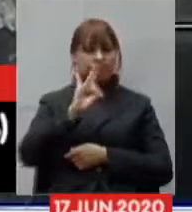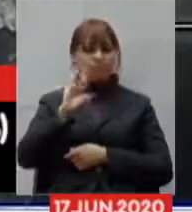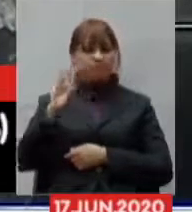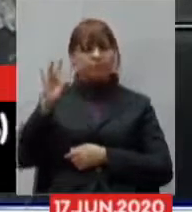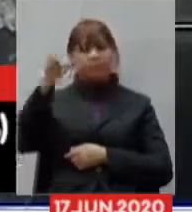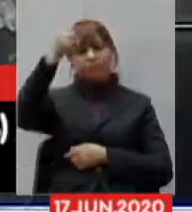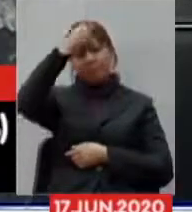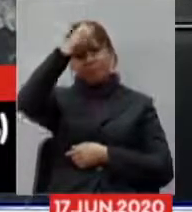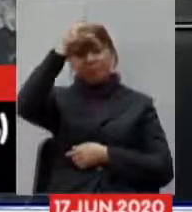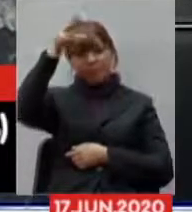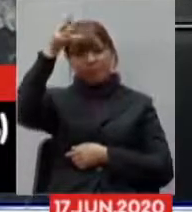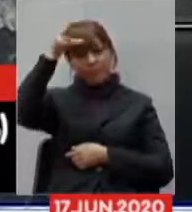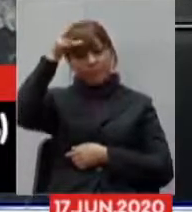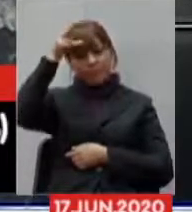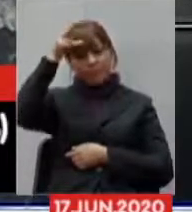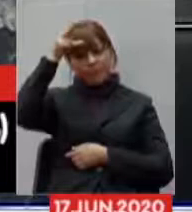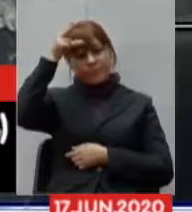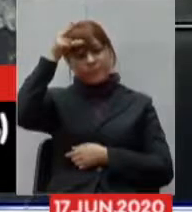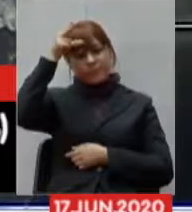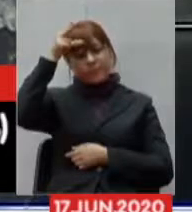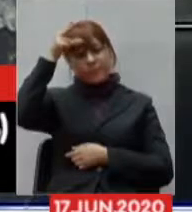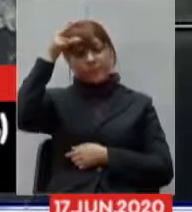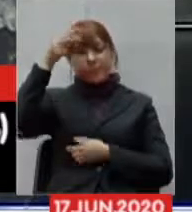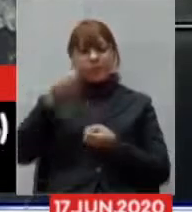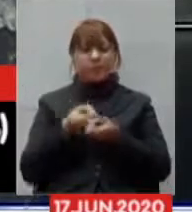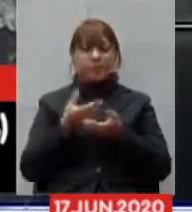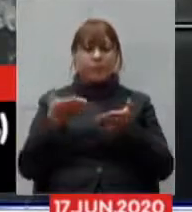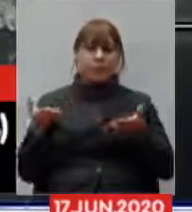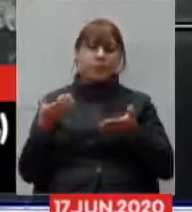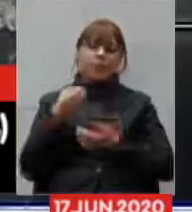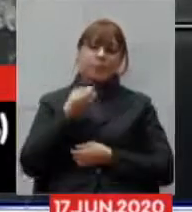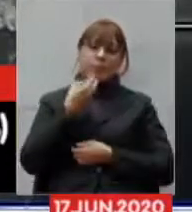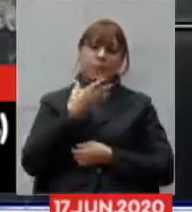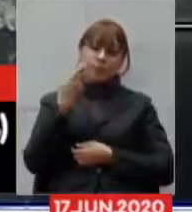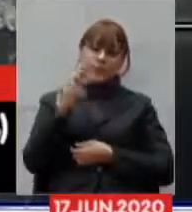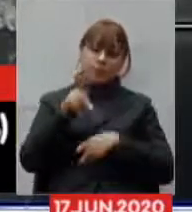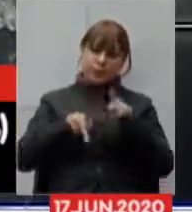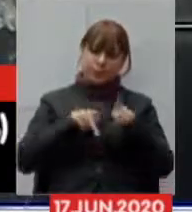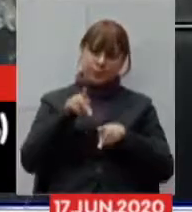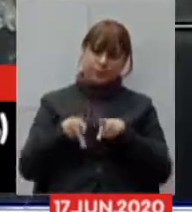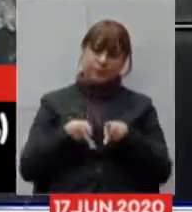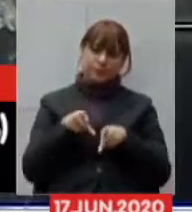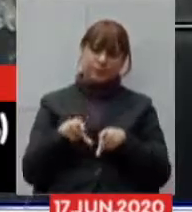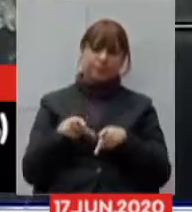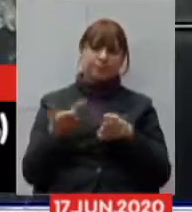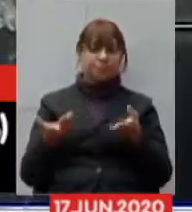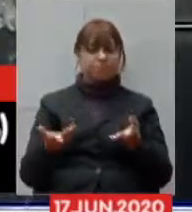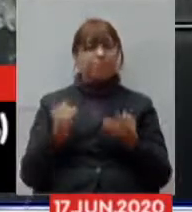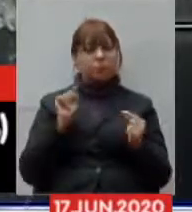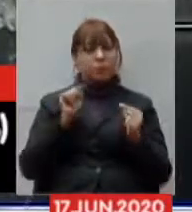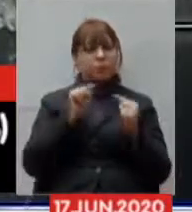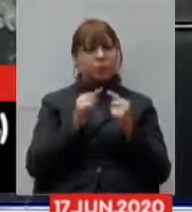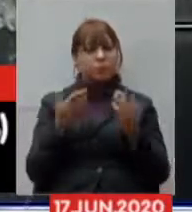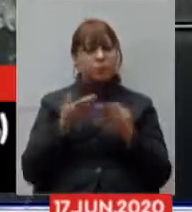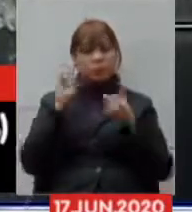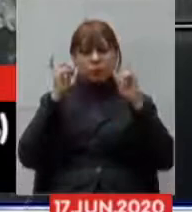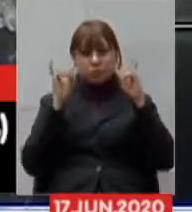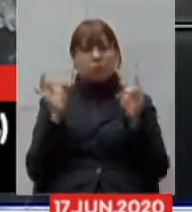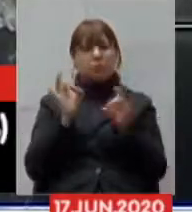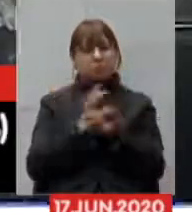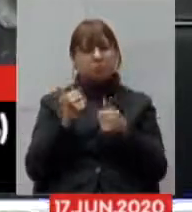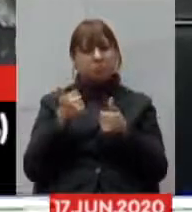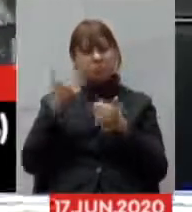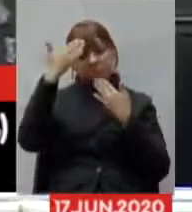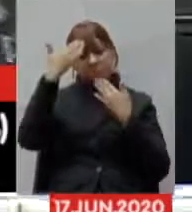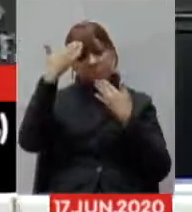prefeitos tem feito para o bem do seu povo da sua gente cumprida a finalidade da reunião a presidência